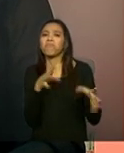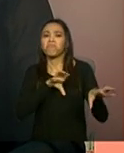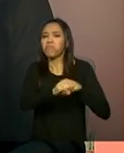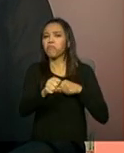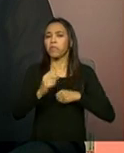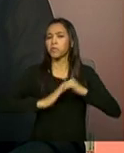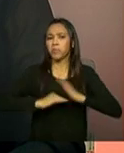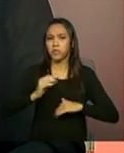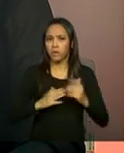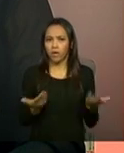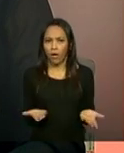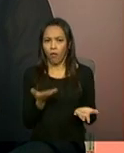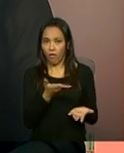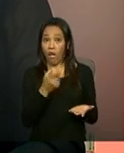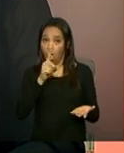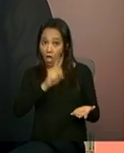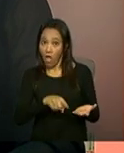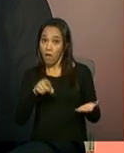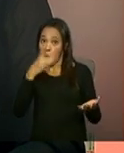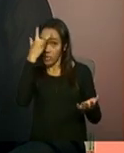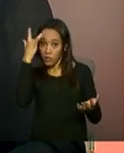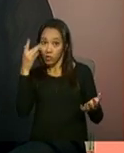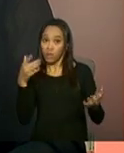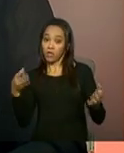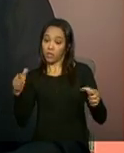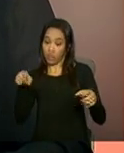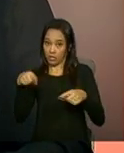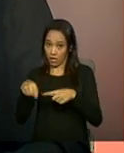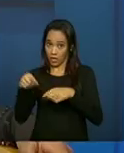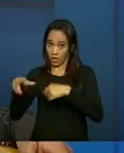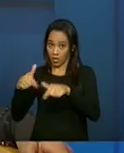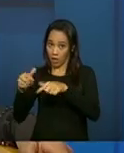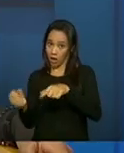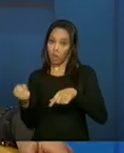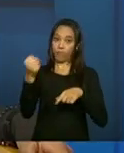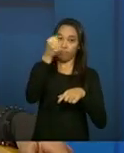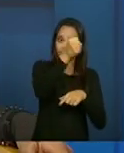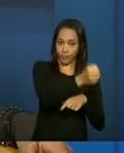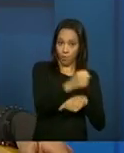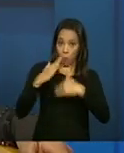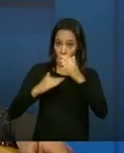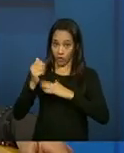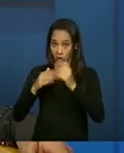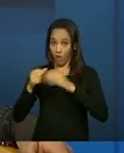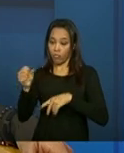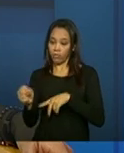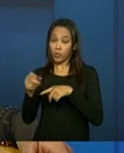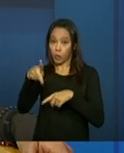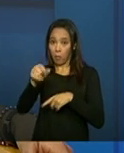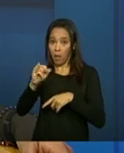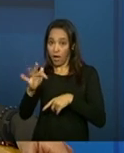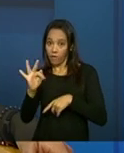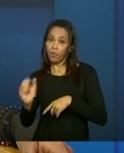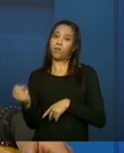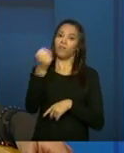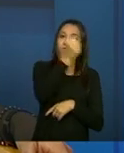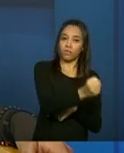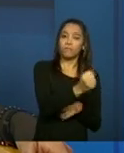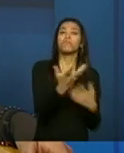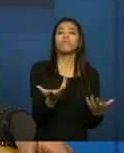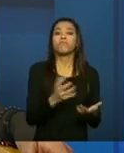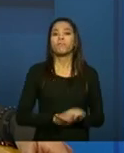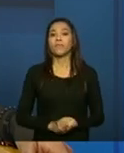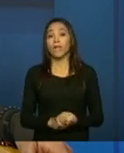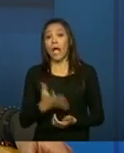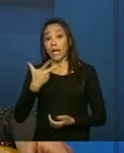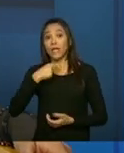O profissional que exerce essa atribuição de técnico de referência